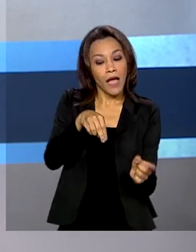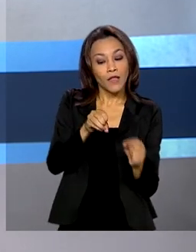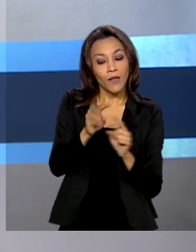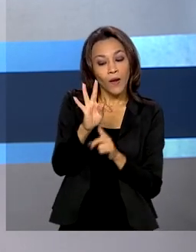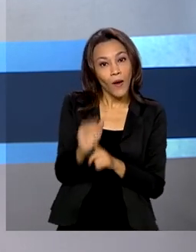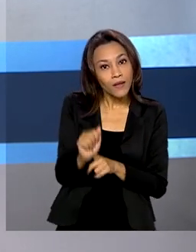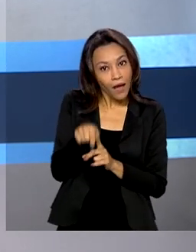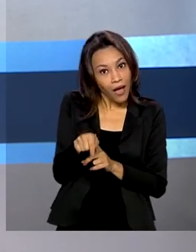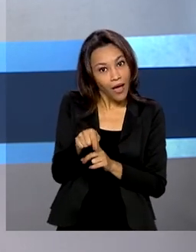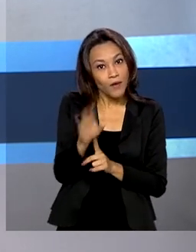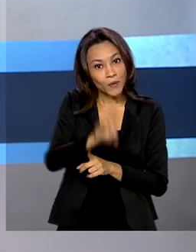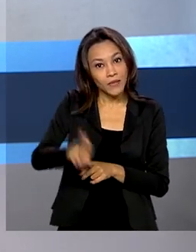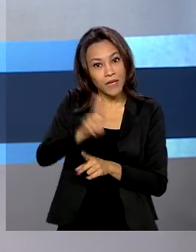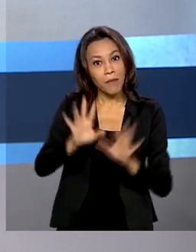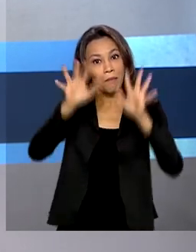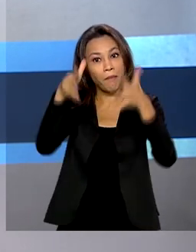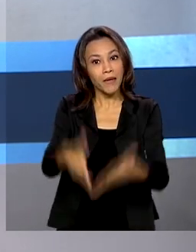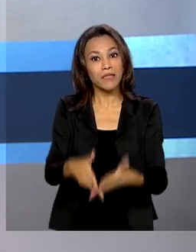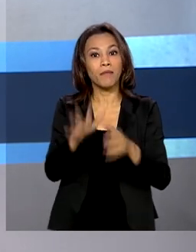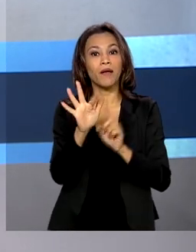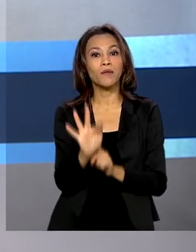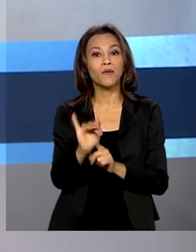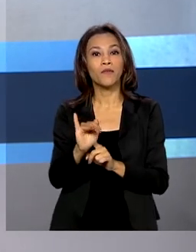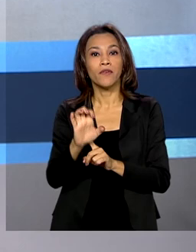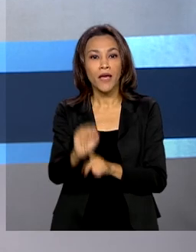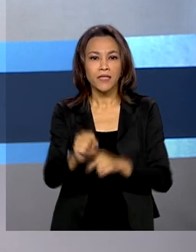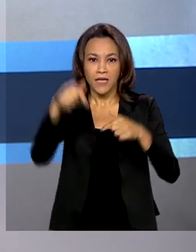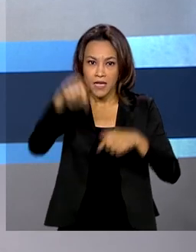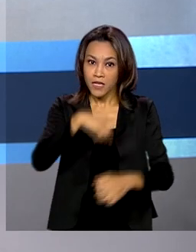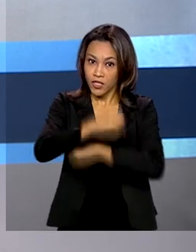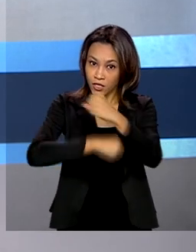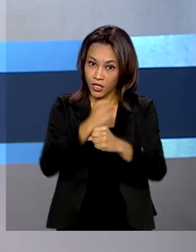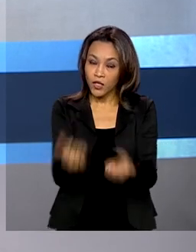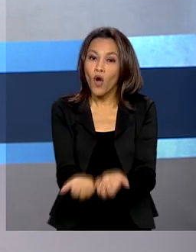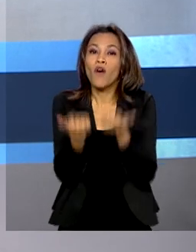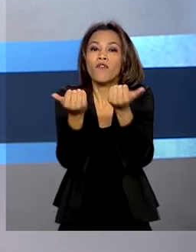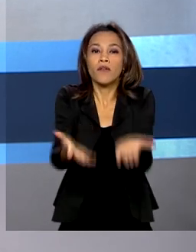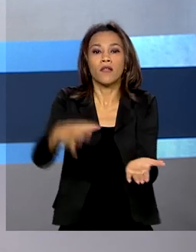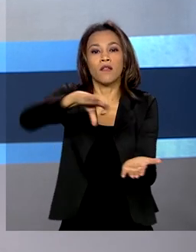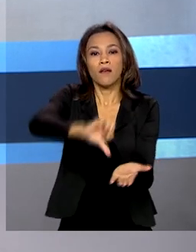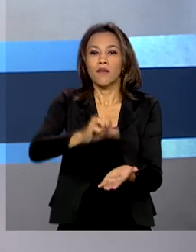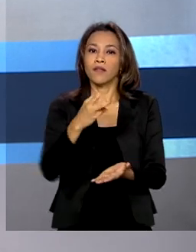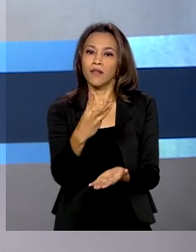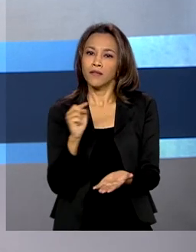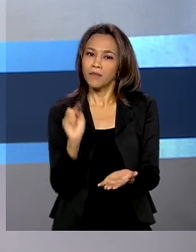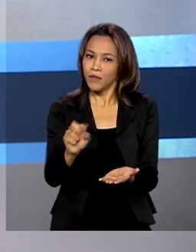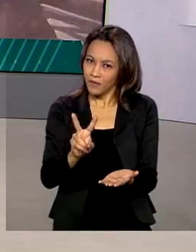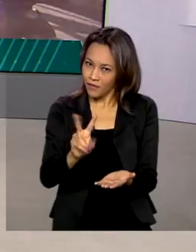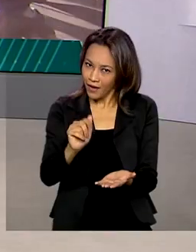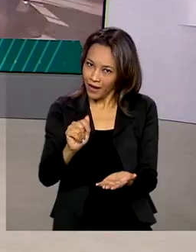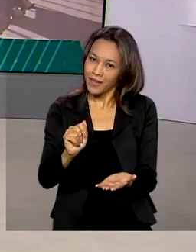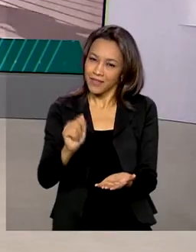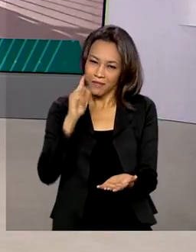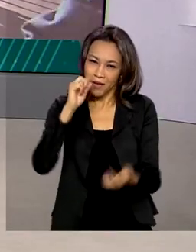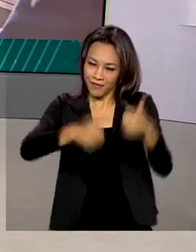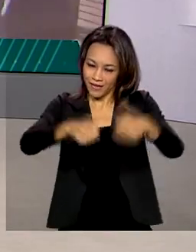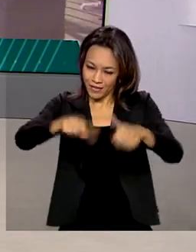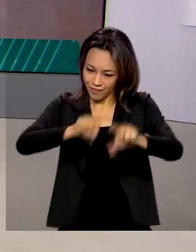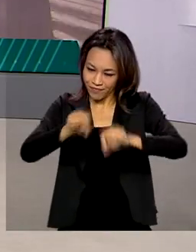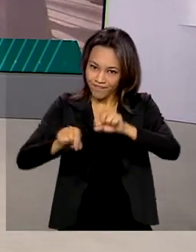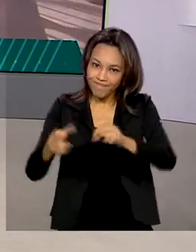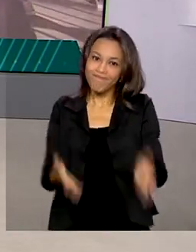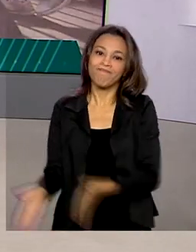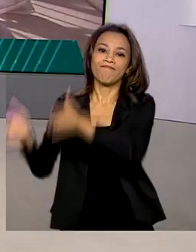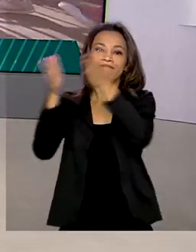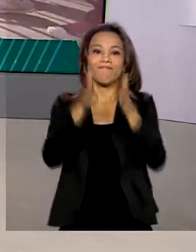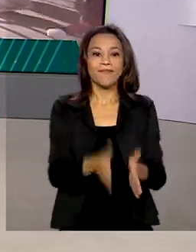para participar do FIES. Só neste ano serão ofertadas 93 mil vagas pelo processo seletivo. 63